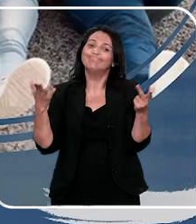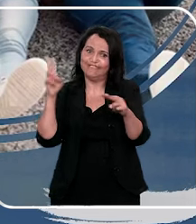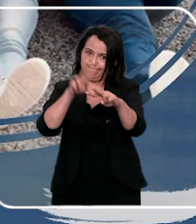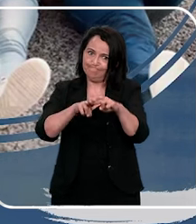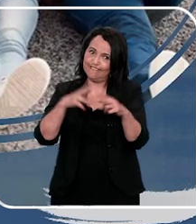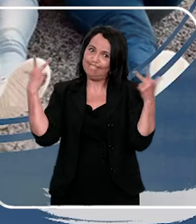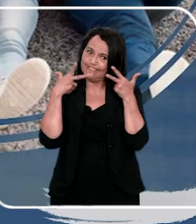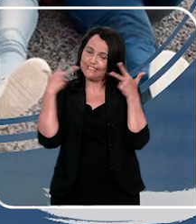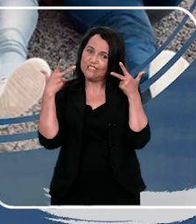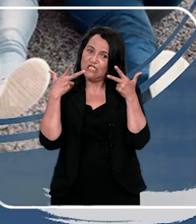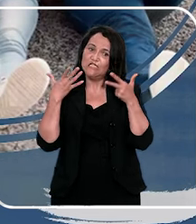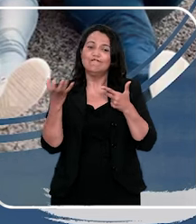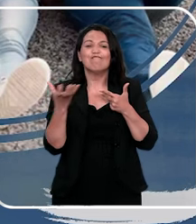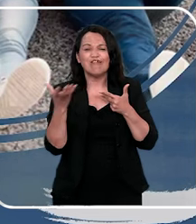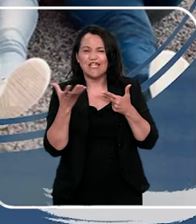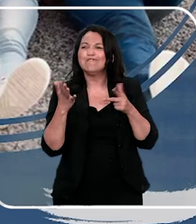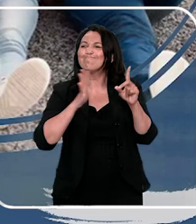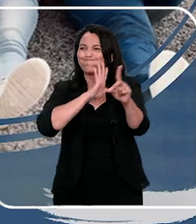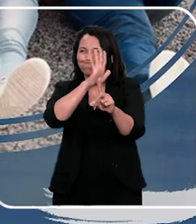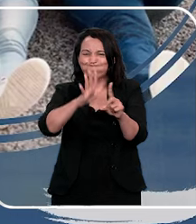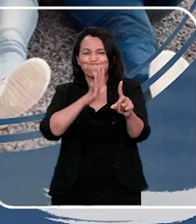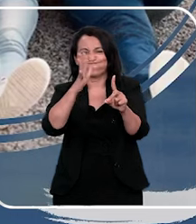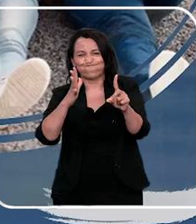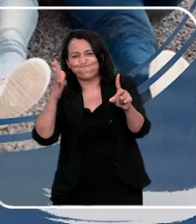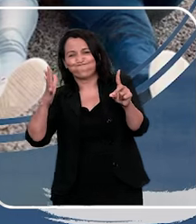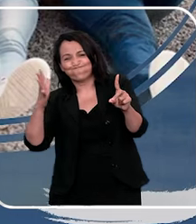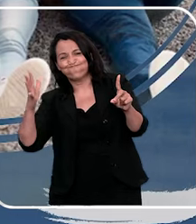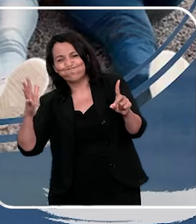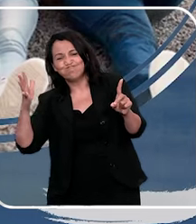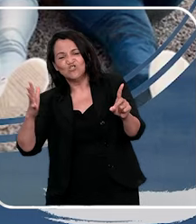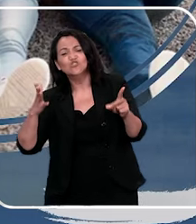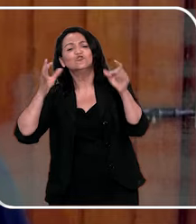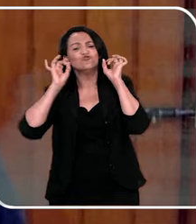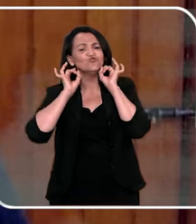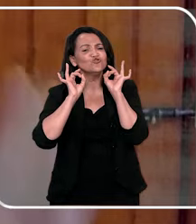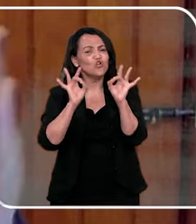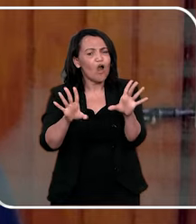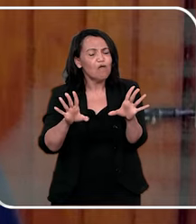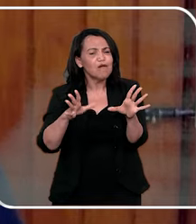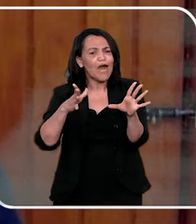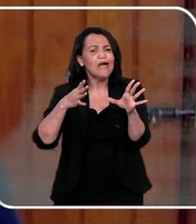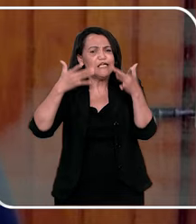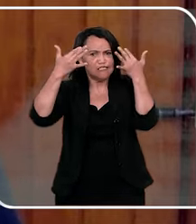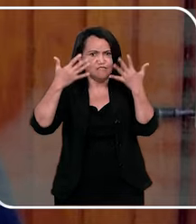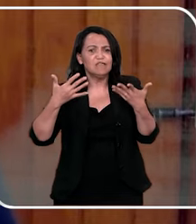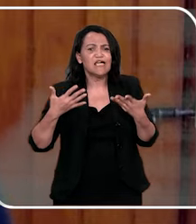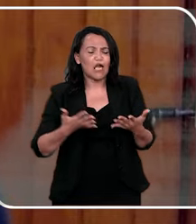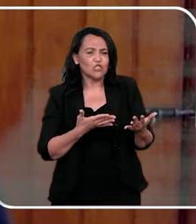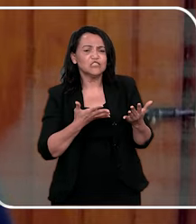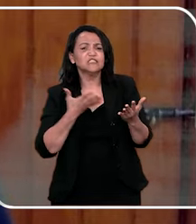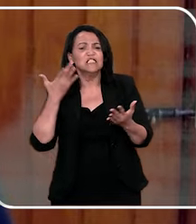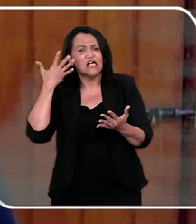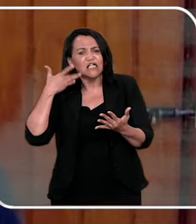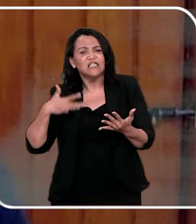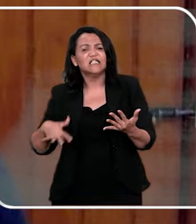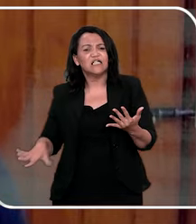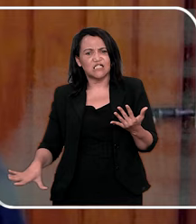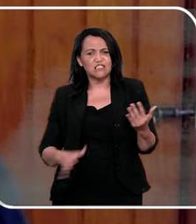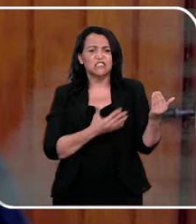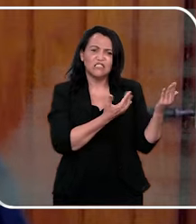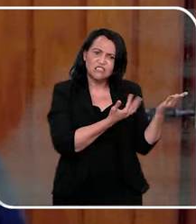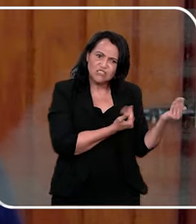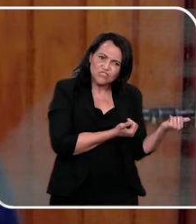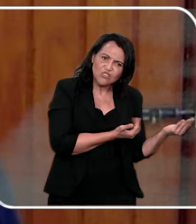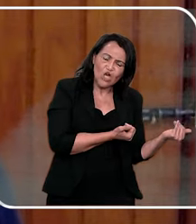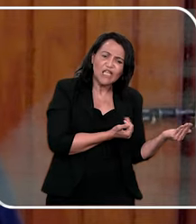que dá para pegar em flagrante, né, e eu queria ter uma palestra inteira, para a gente falar só, das nossas crianças e adolescentes na